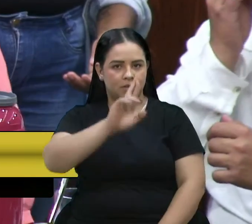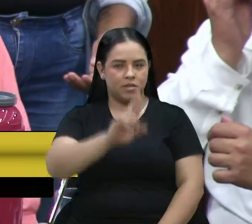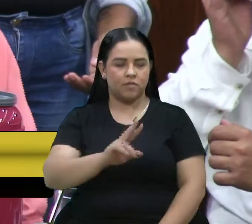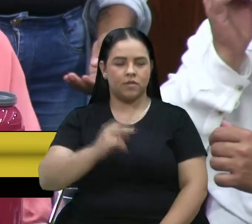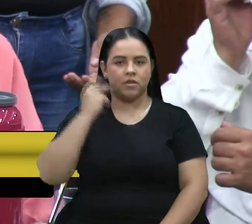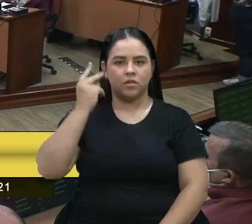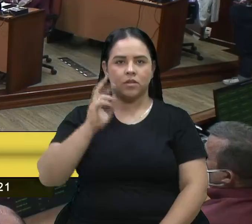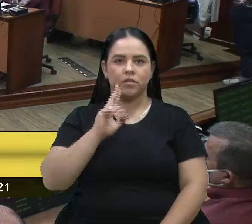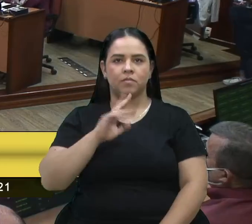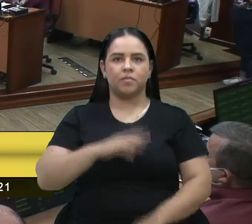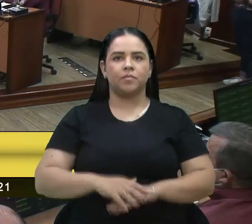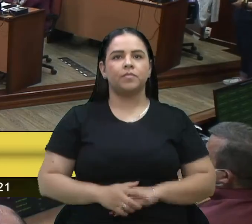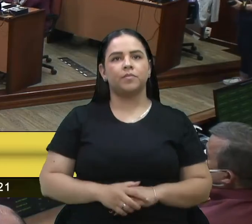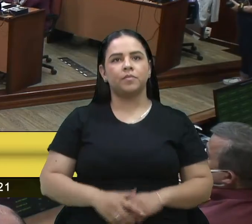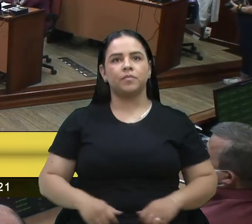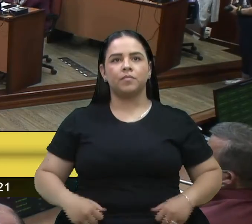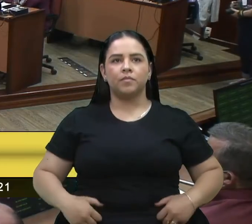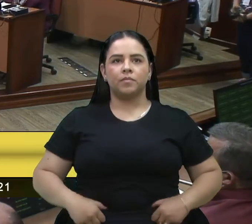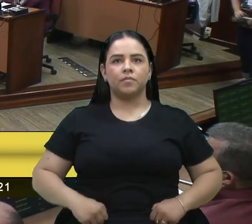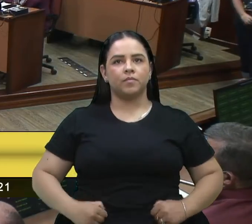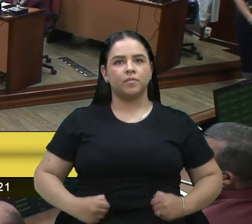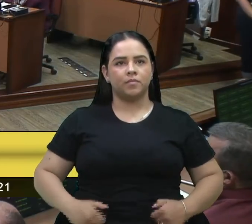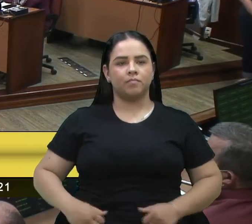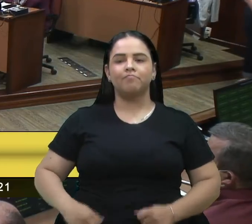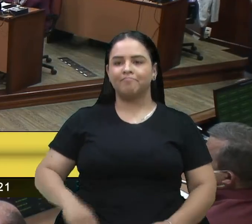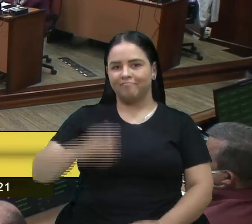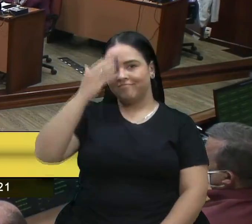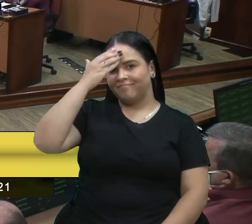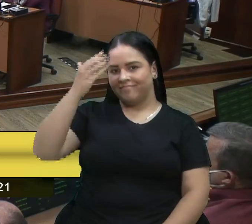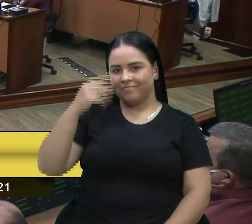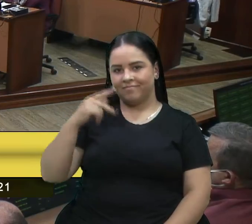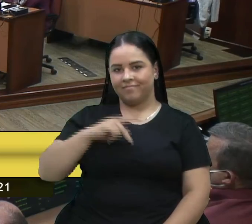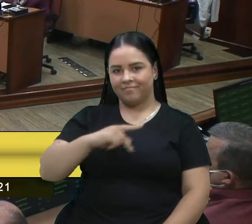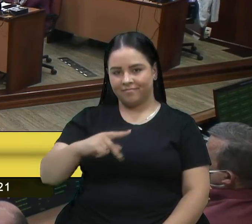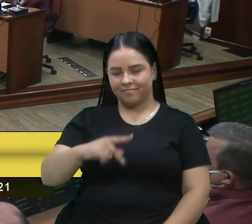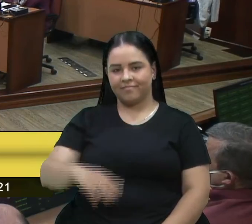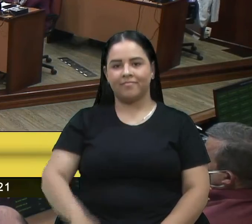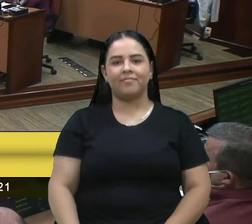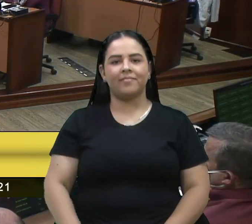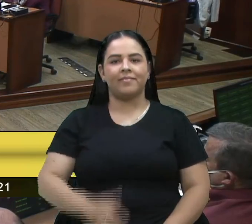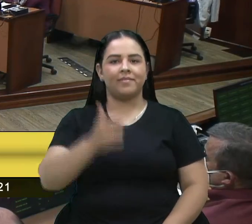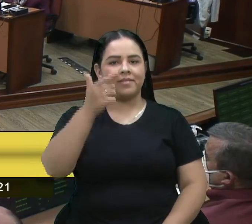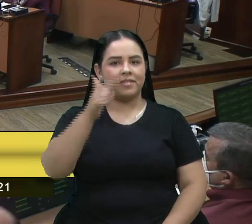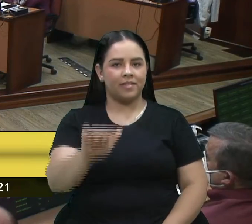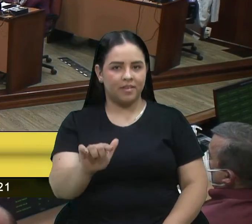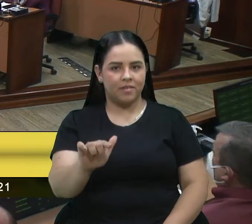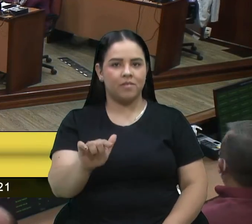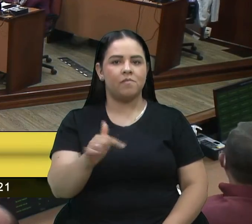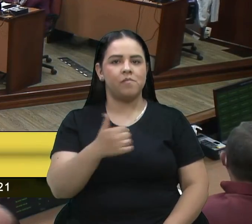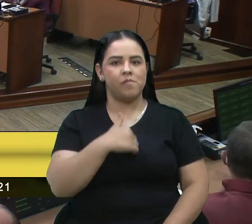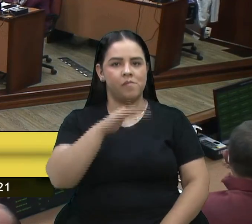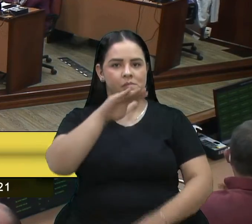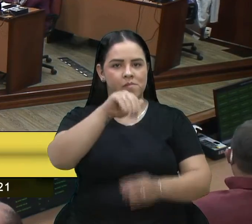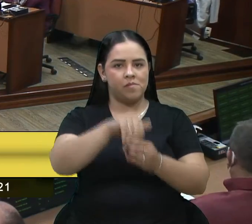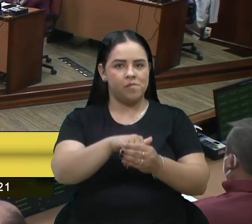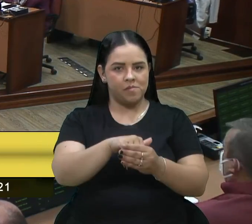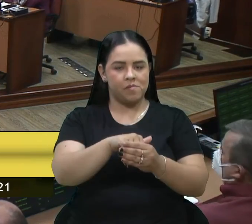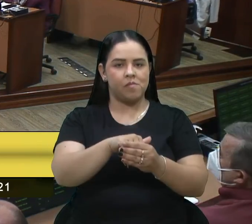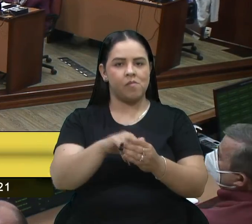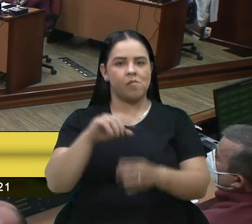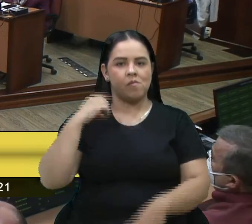Renato. declaração de líder da bancada do PDT, presidente. Obrigado, obrigado, presidente. Então, mais uma vez, estou votando na Denise.